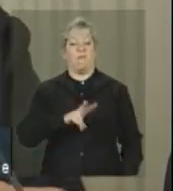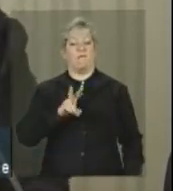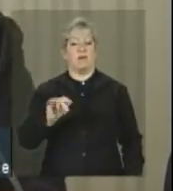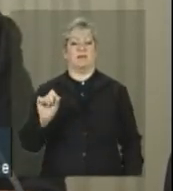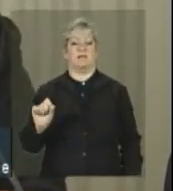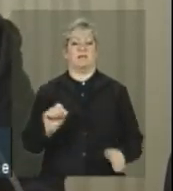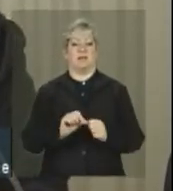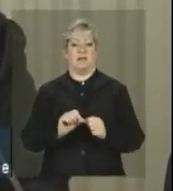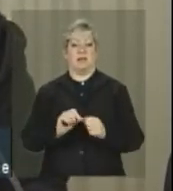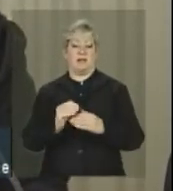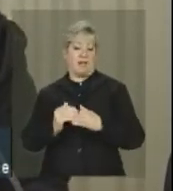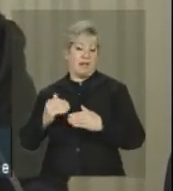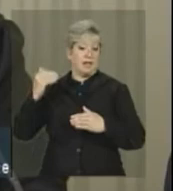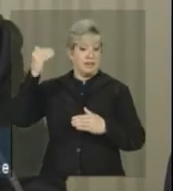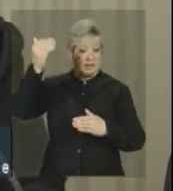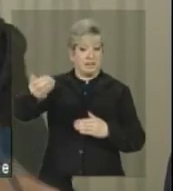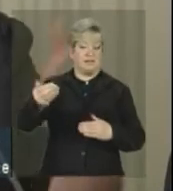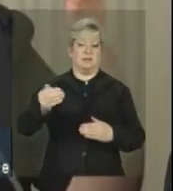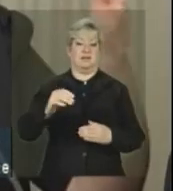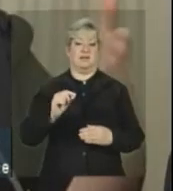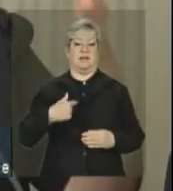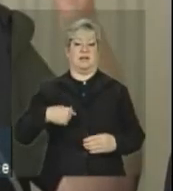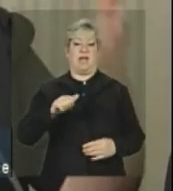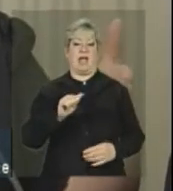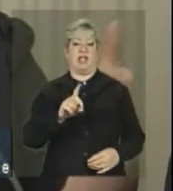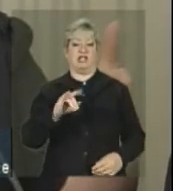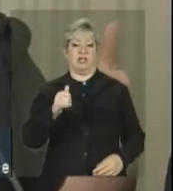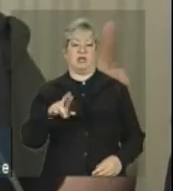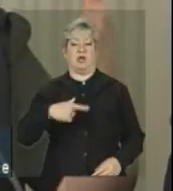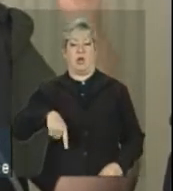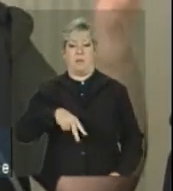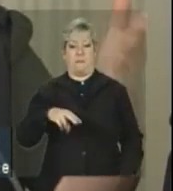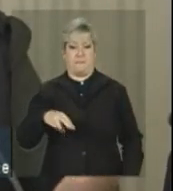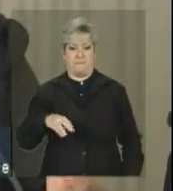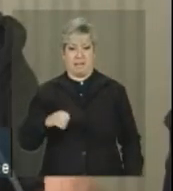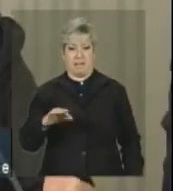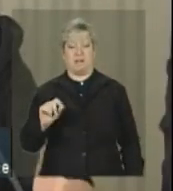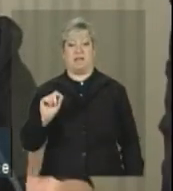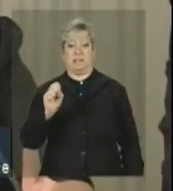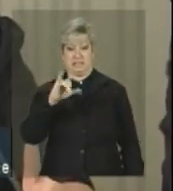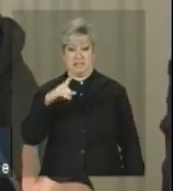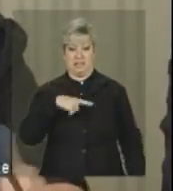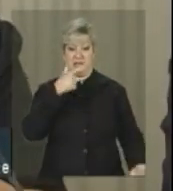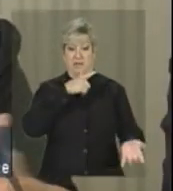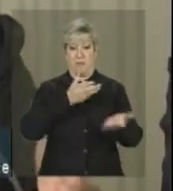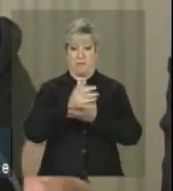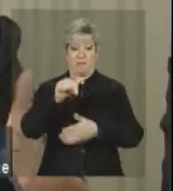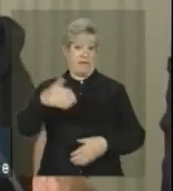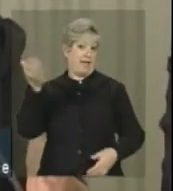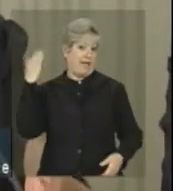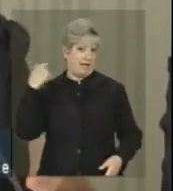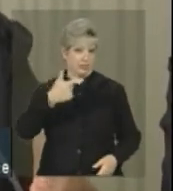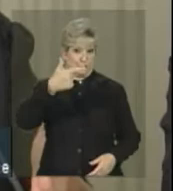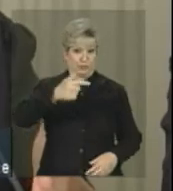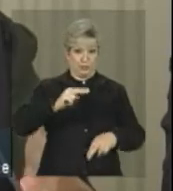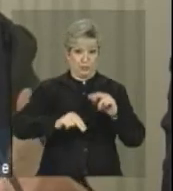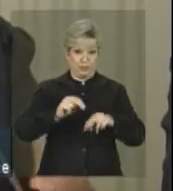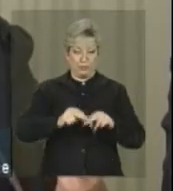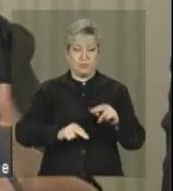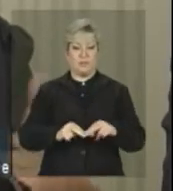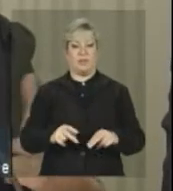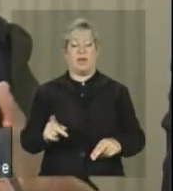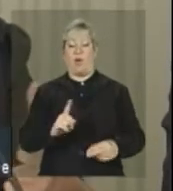adiar a nossa meta, que a gente, digamos, se a gente tivesse aprovado isso no dia 2 de junho, a gente já não começaria na